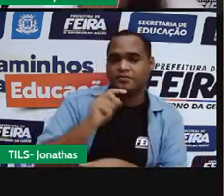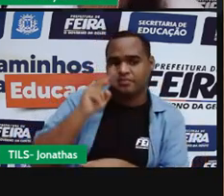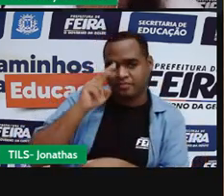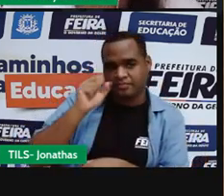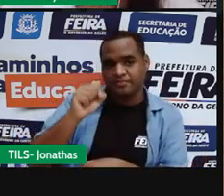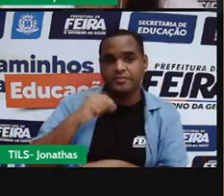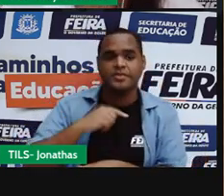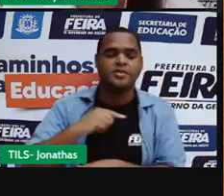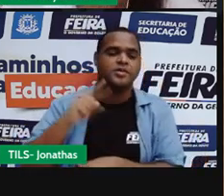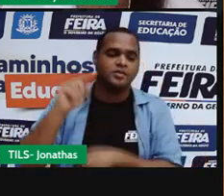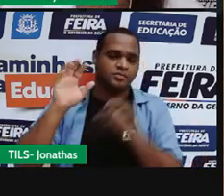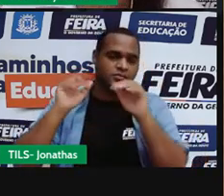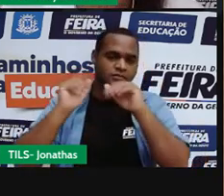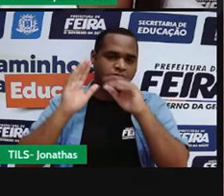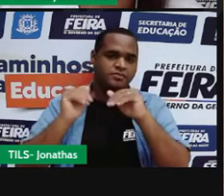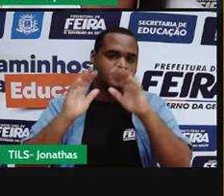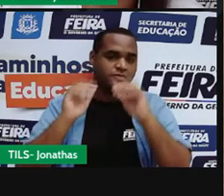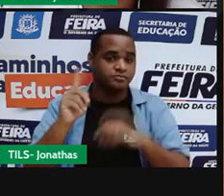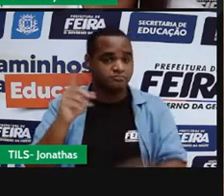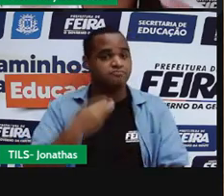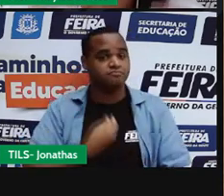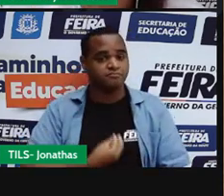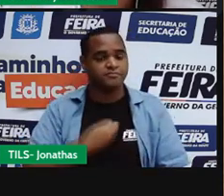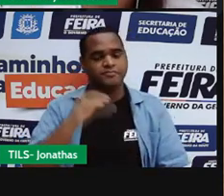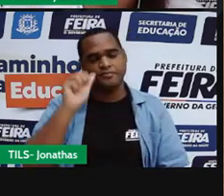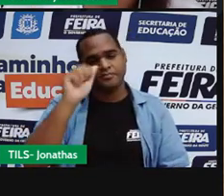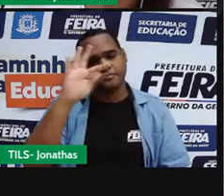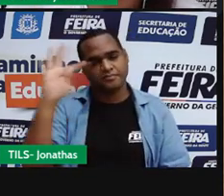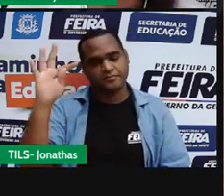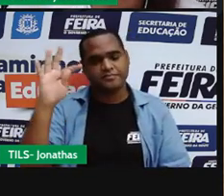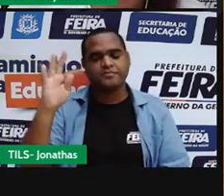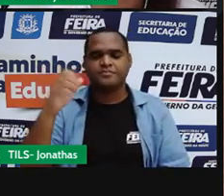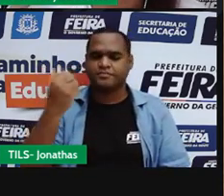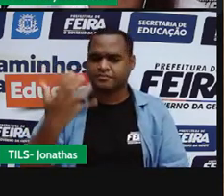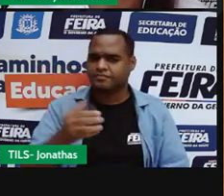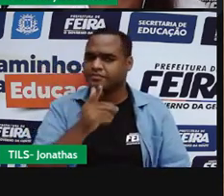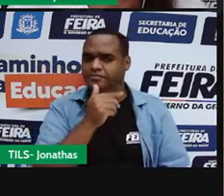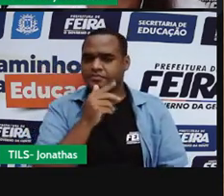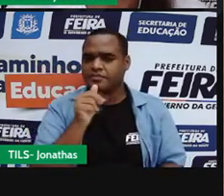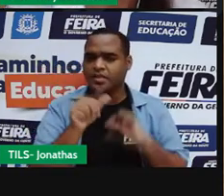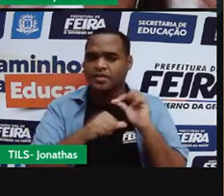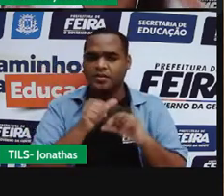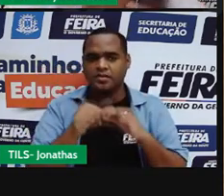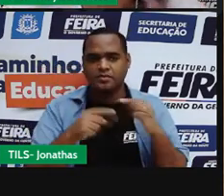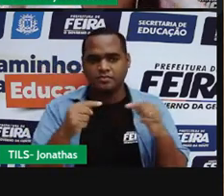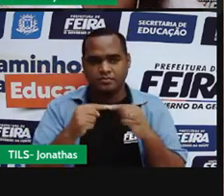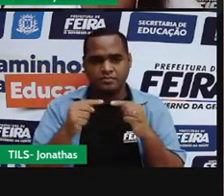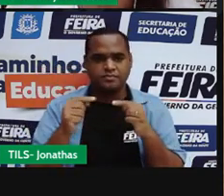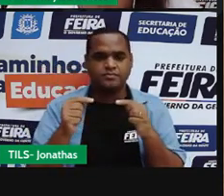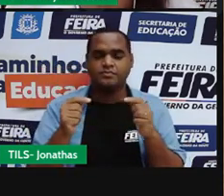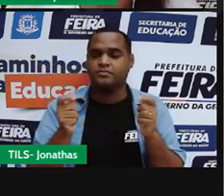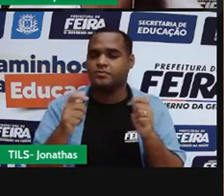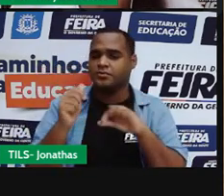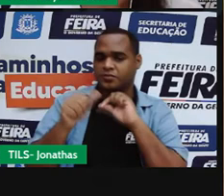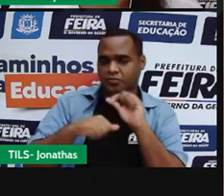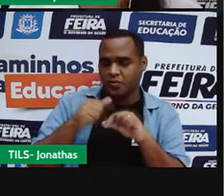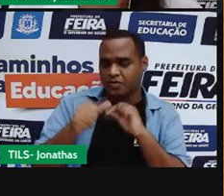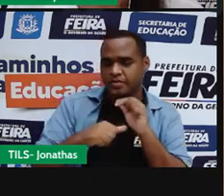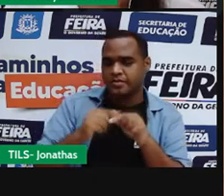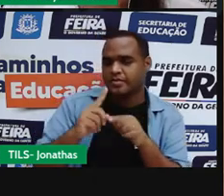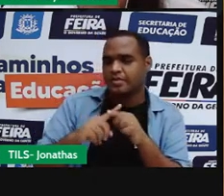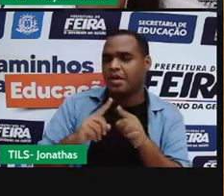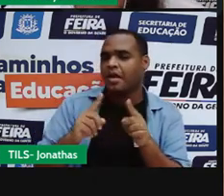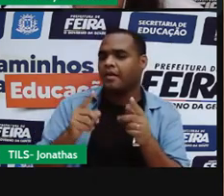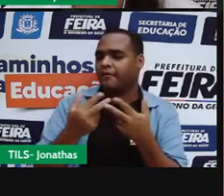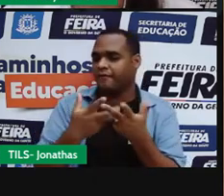atmosfera. E quando essa água, que estava em forma de vapor, ela se condensa, aí a gente tem a formação das nuvens.